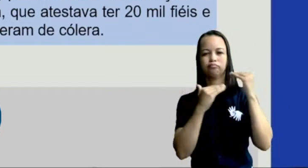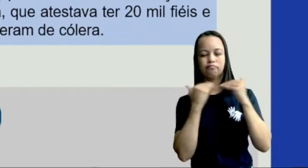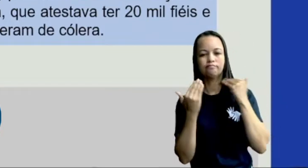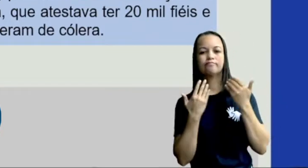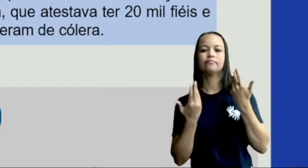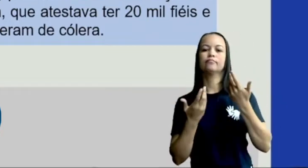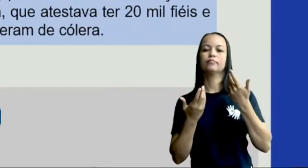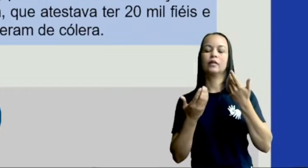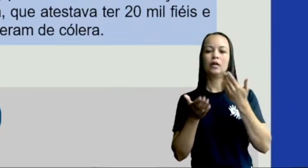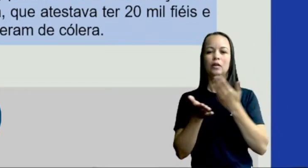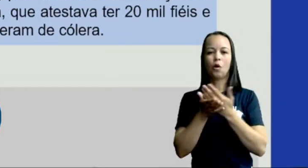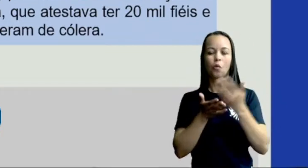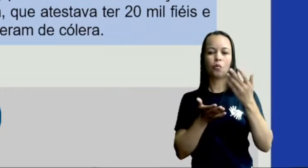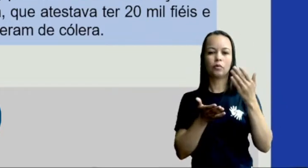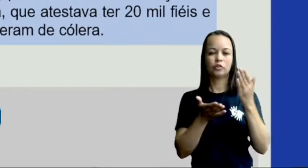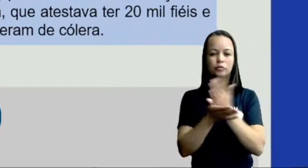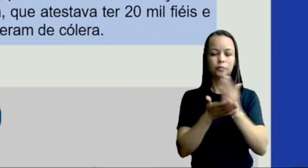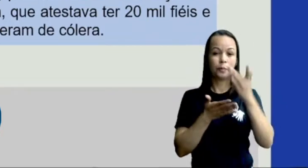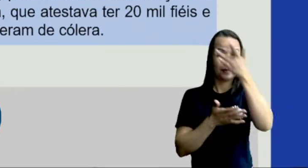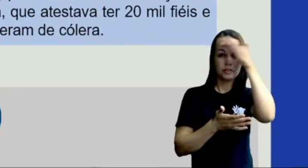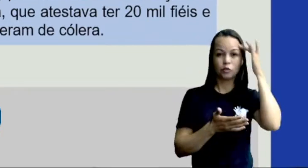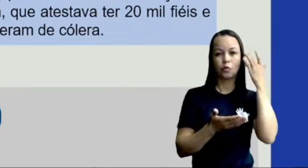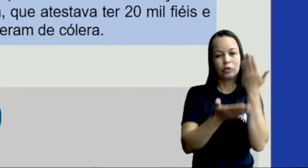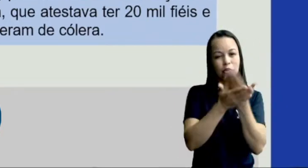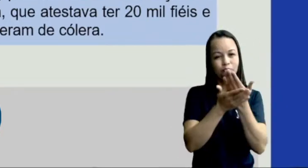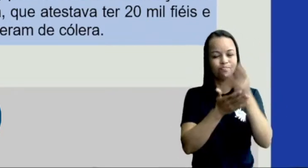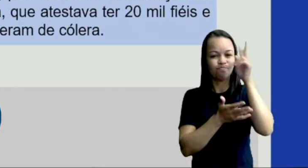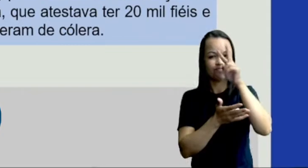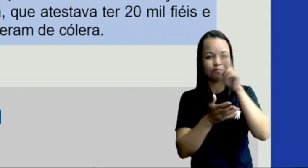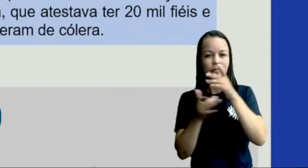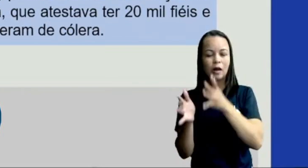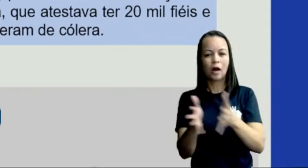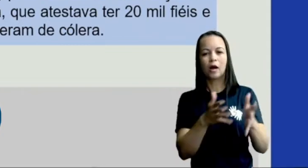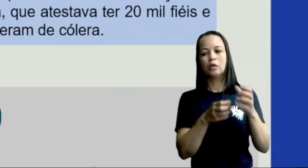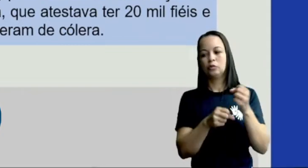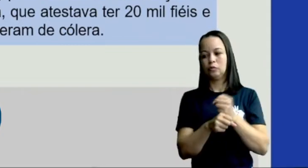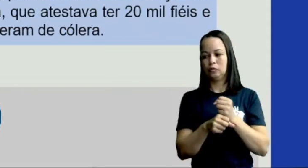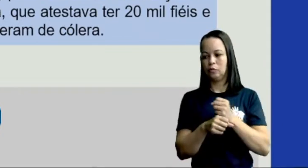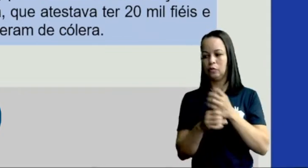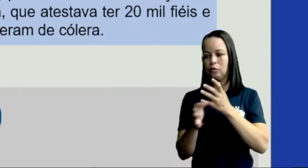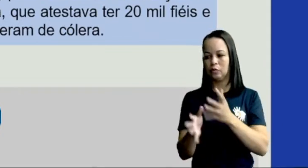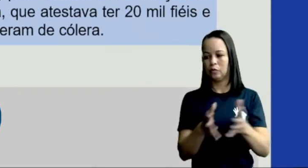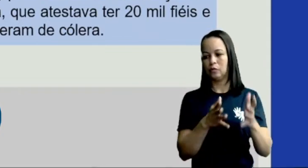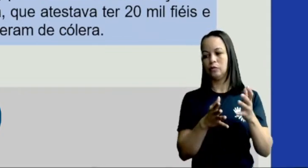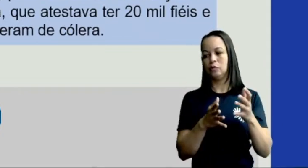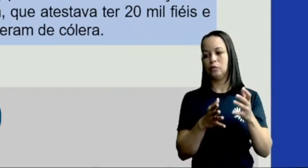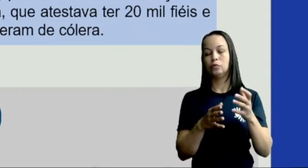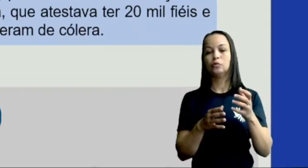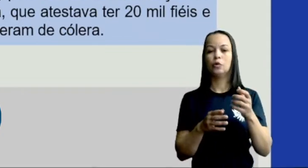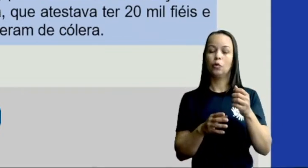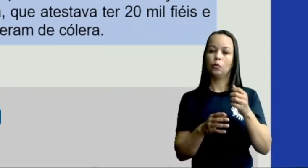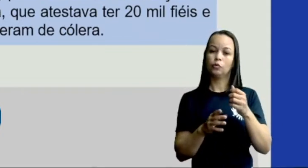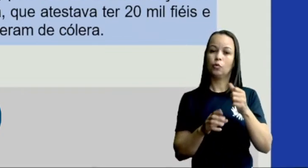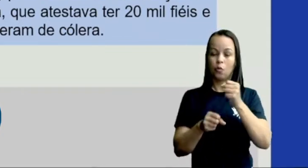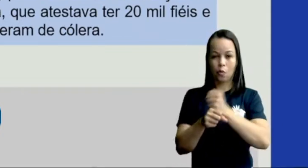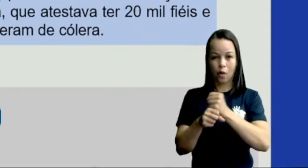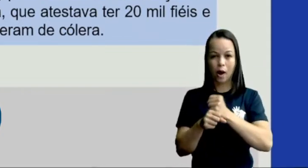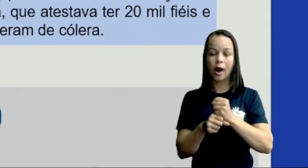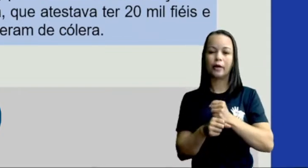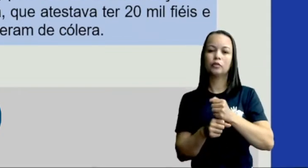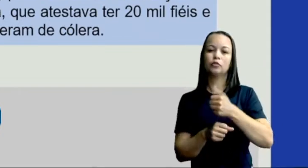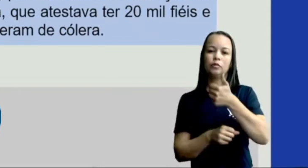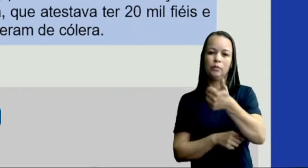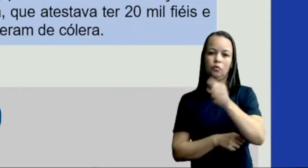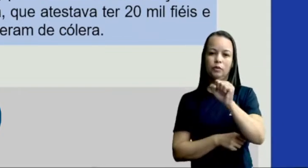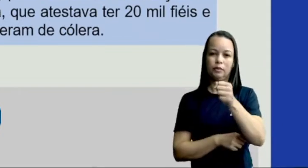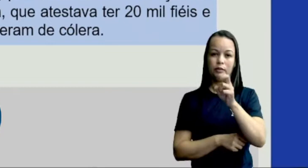o pico ocorreu entre janeiro e abril do fatídico ano, ou seja, no ano de